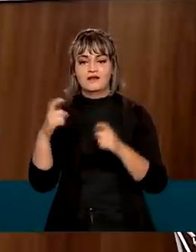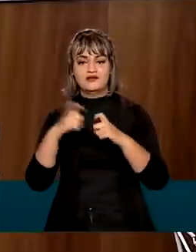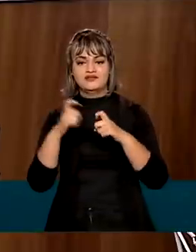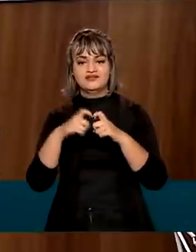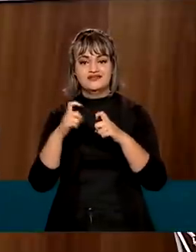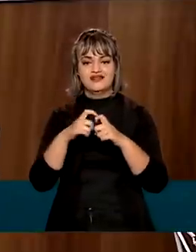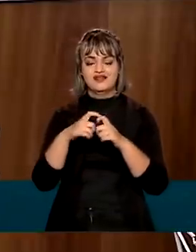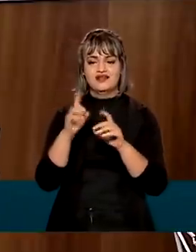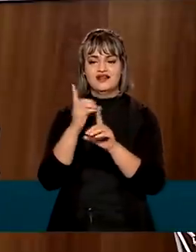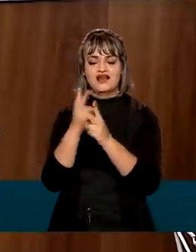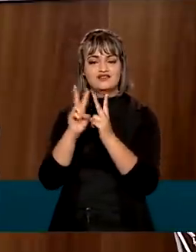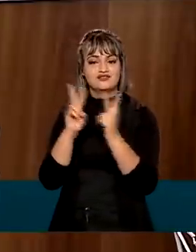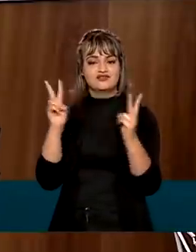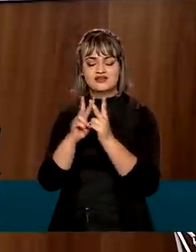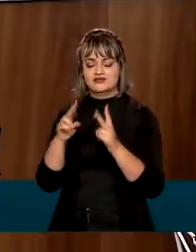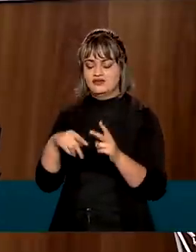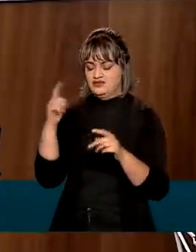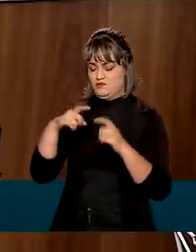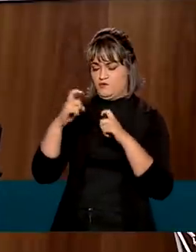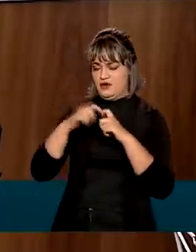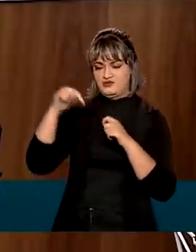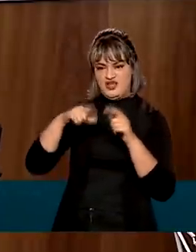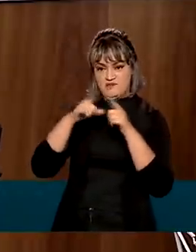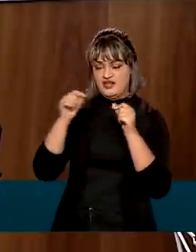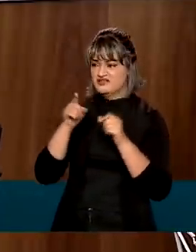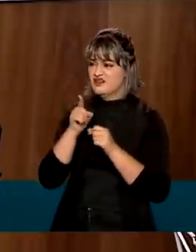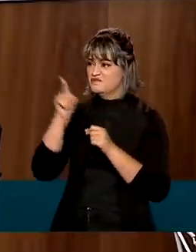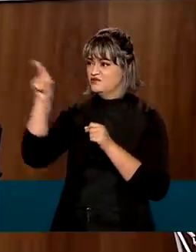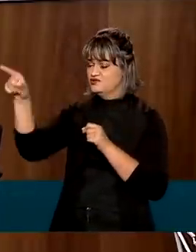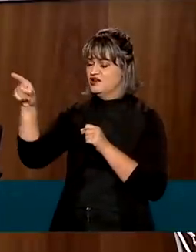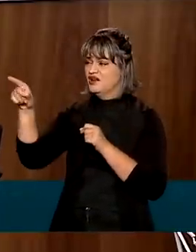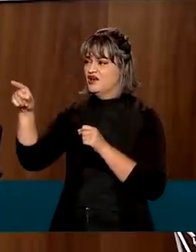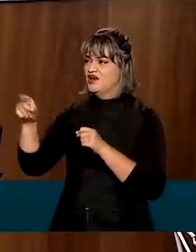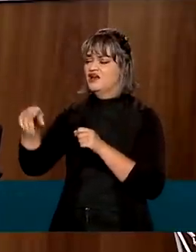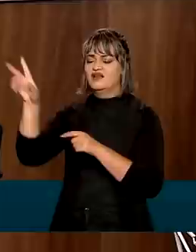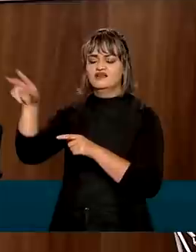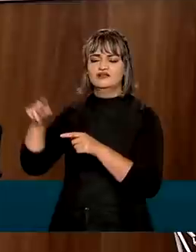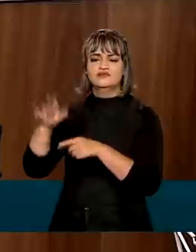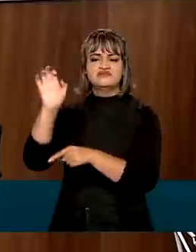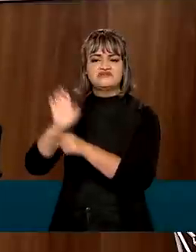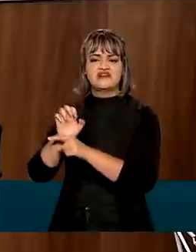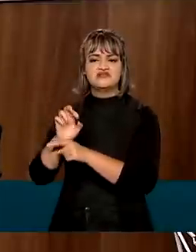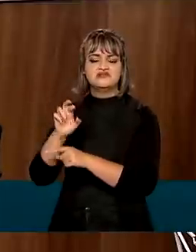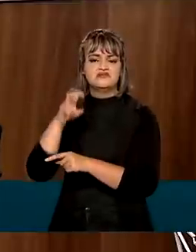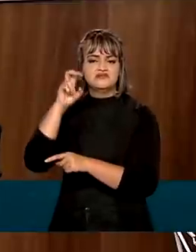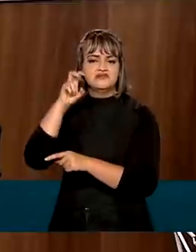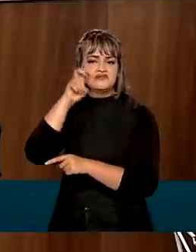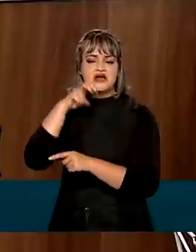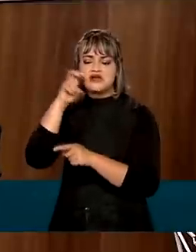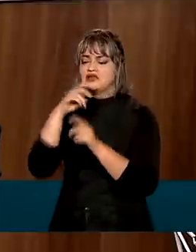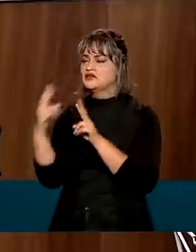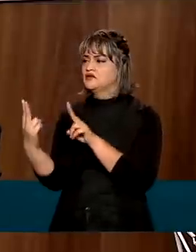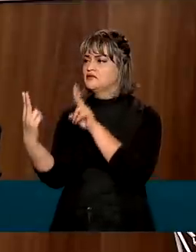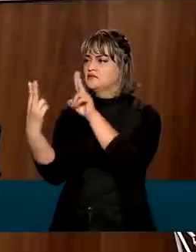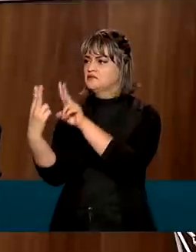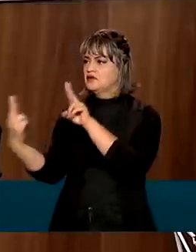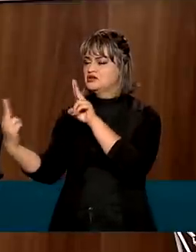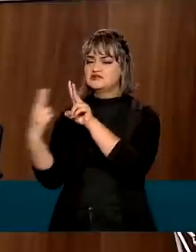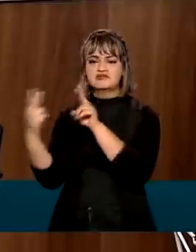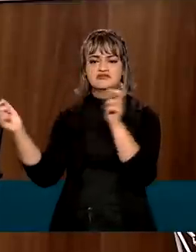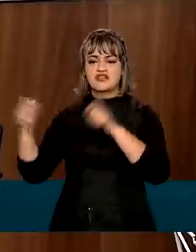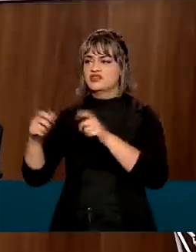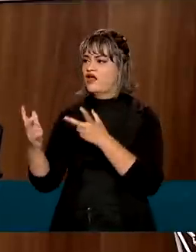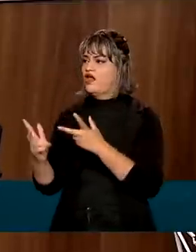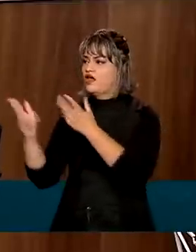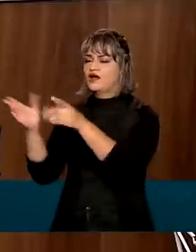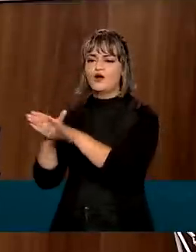médico aqui do Brasília pode fazer uma cirurgia num paciente no interior do meio-estado do Rio Grande do Norte sem precisar estar lá à distância.